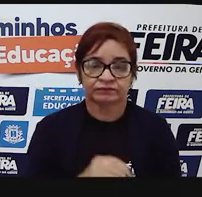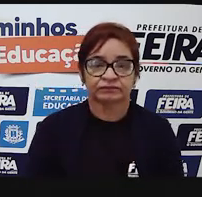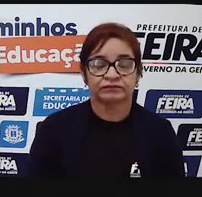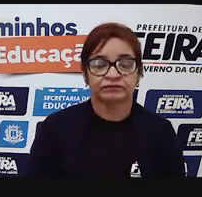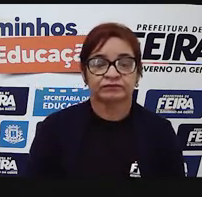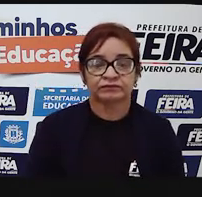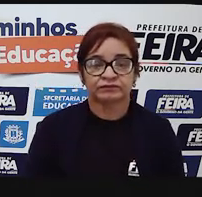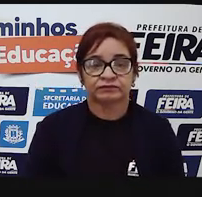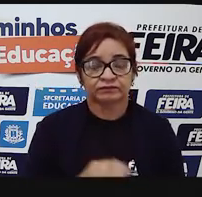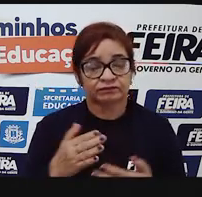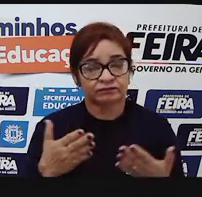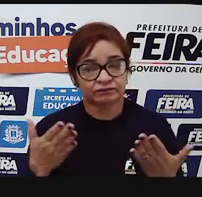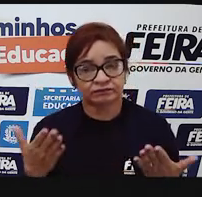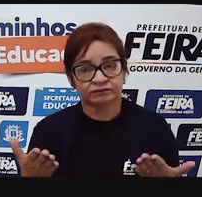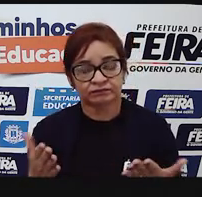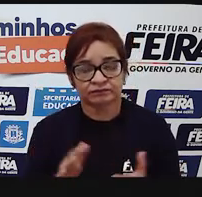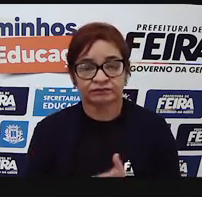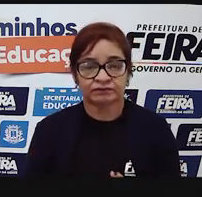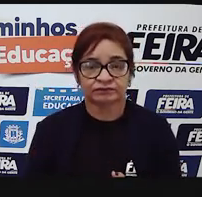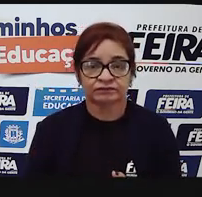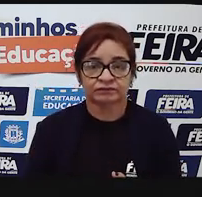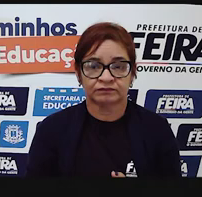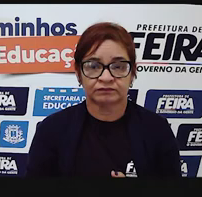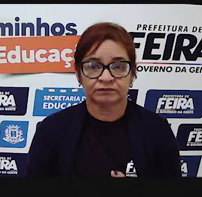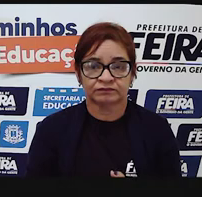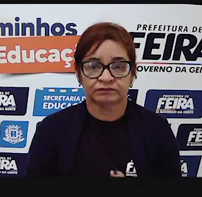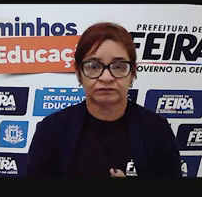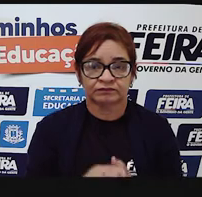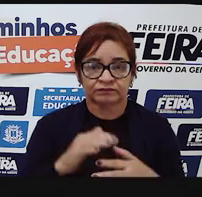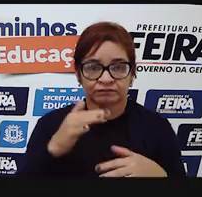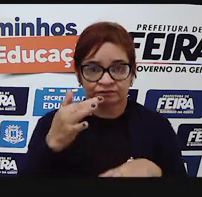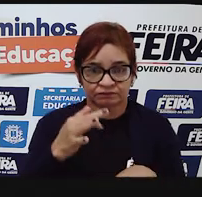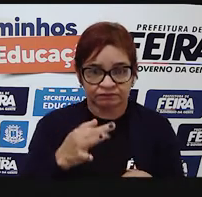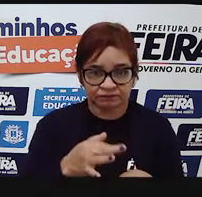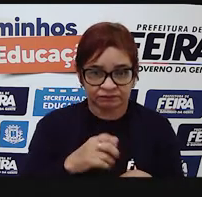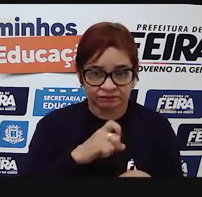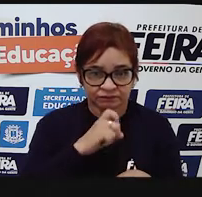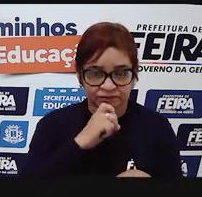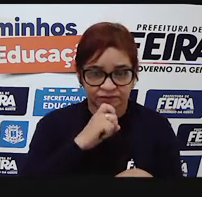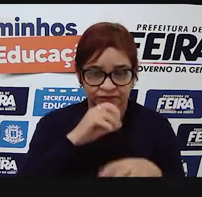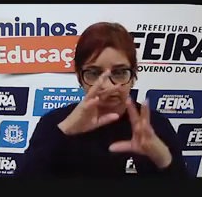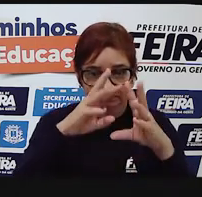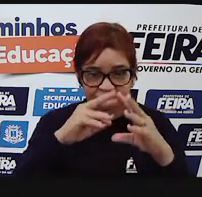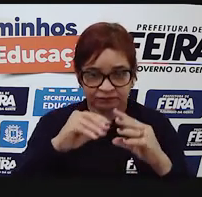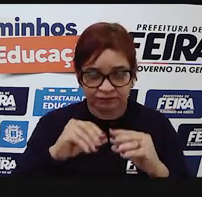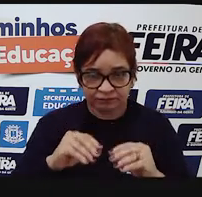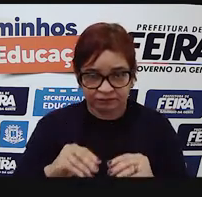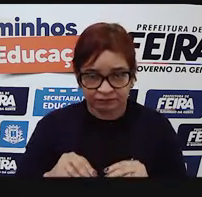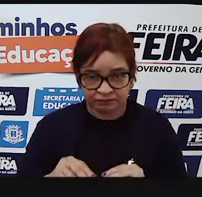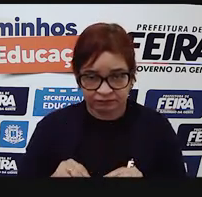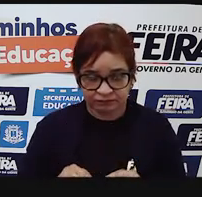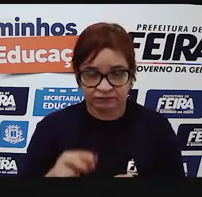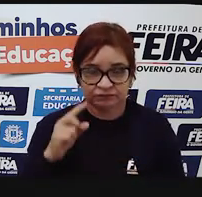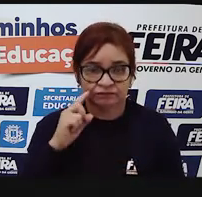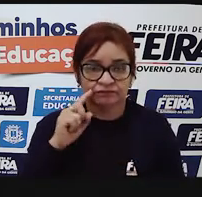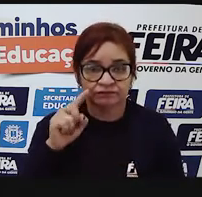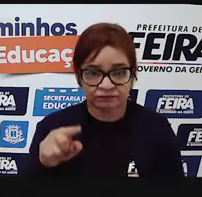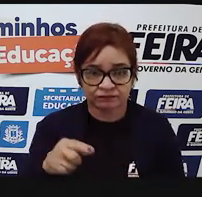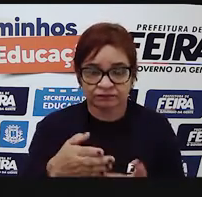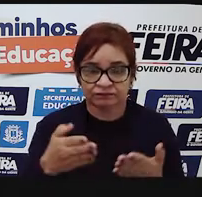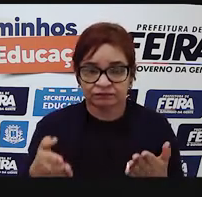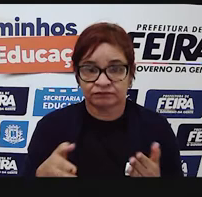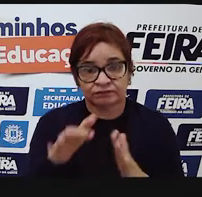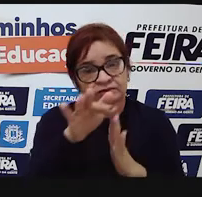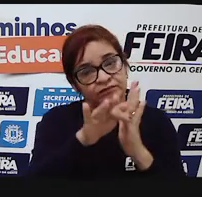Então, as calotas polares se descongelando. Essa é a intenção do texto. Então, o